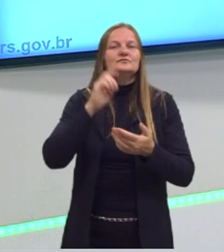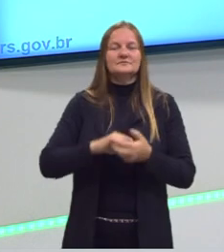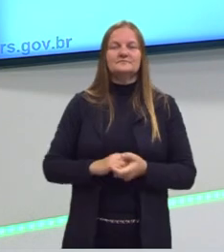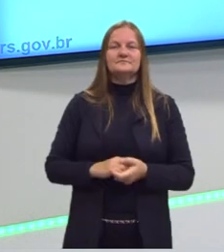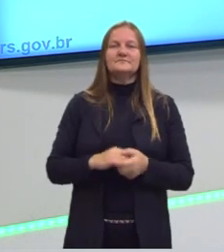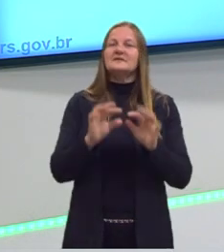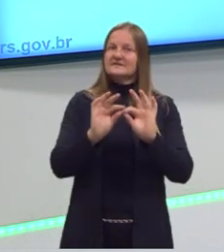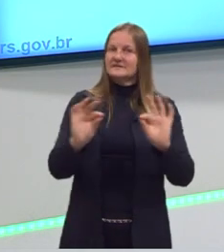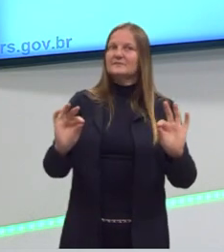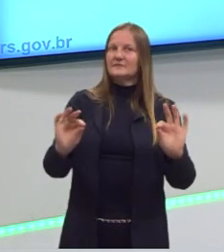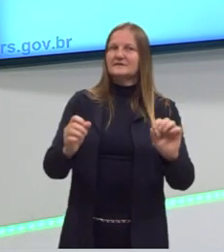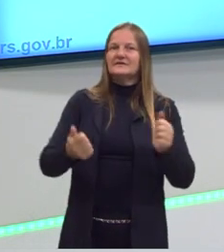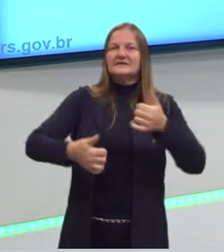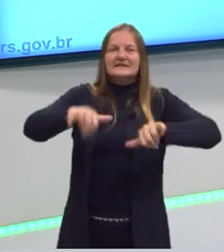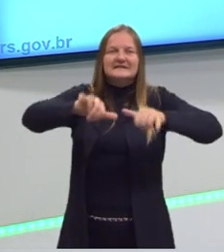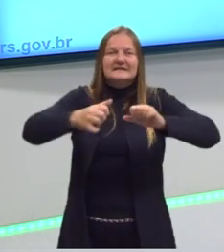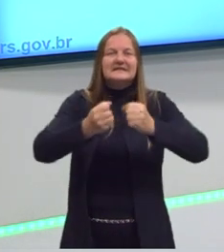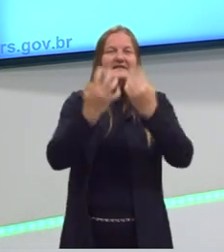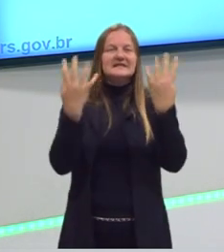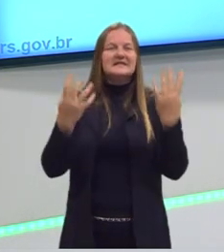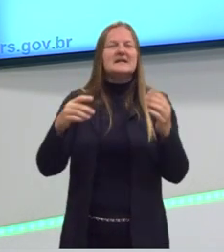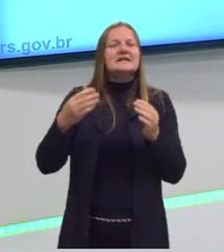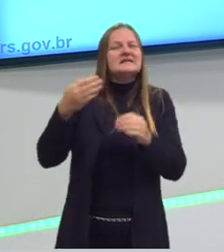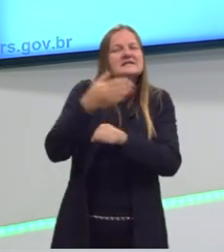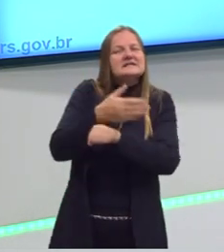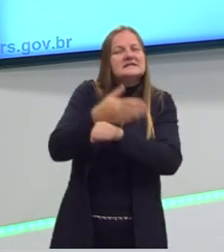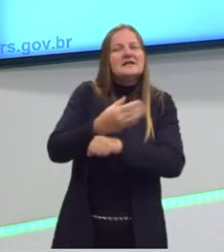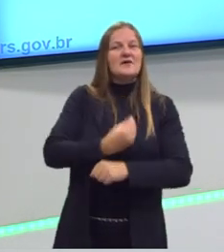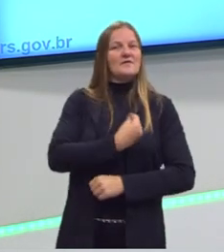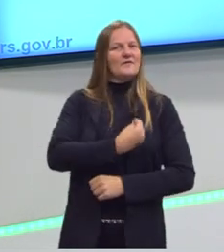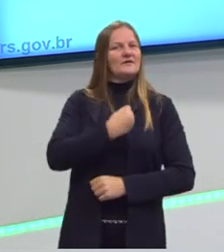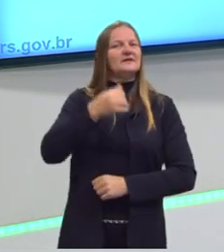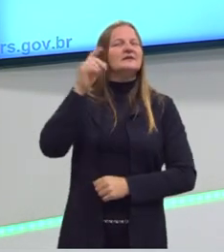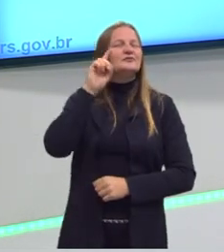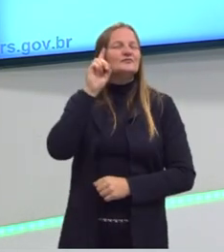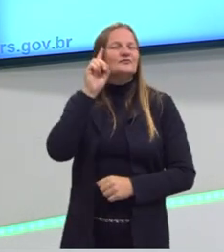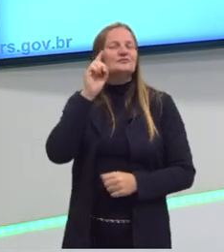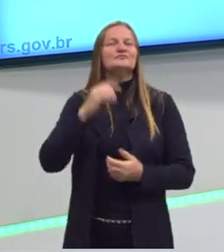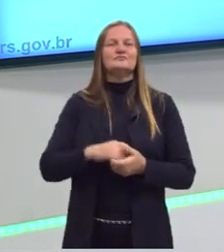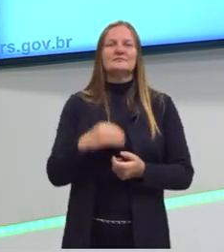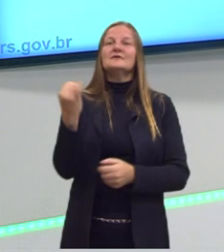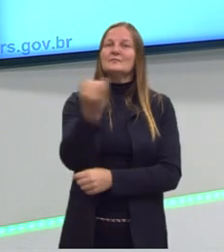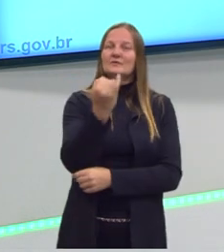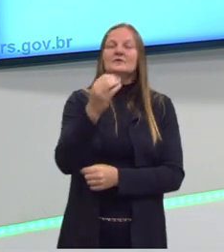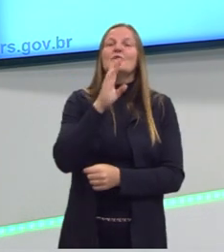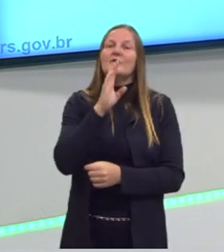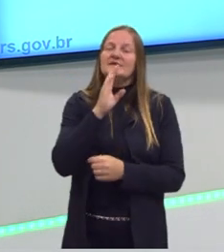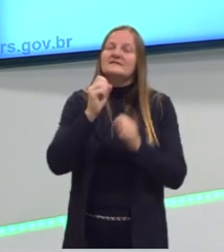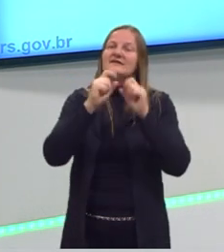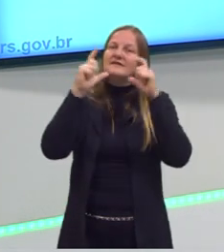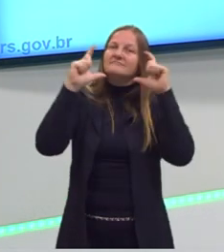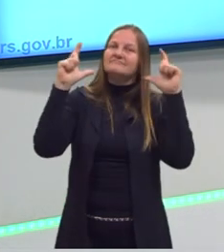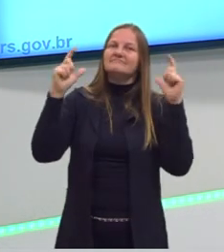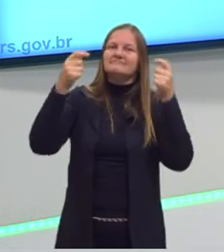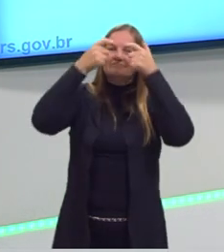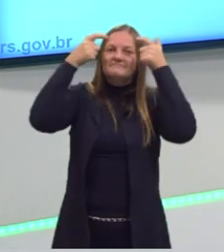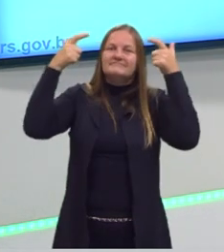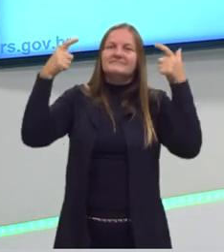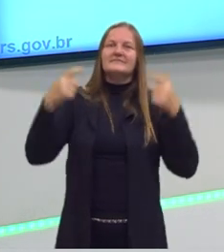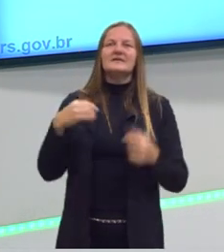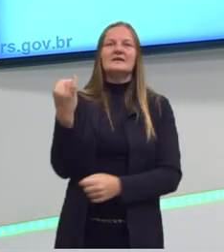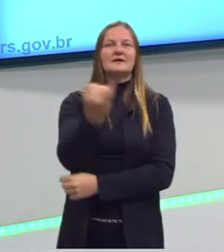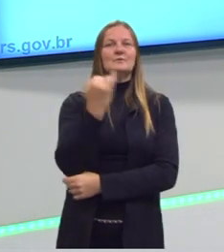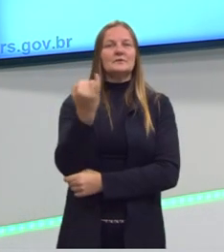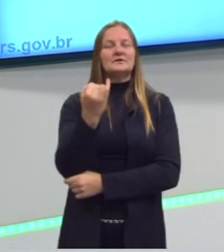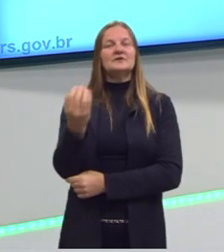então sim, a estequiometria ela está presente muito no nosso dia a dia, é importante ter conhecimento disso, e é